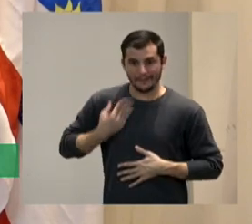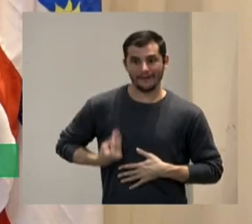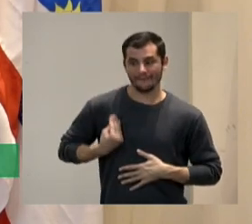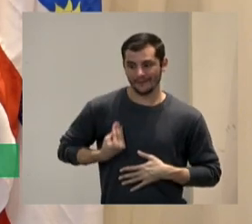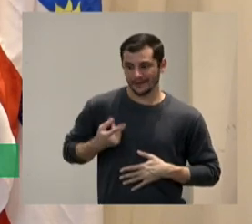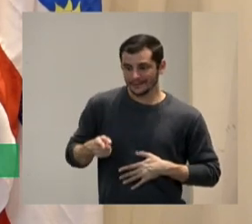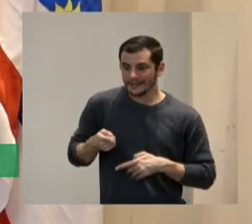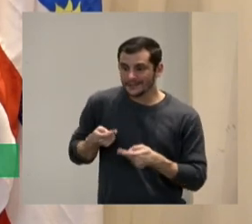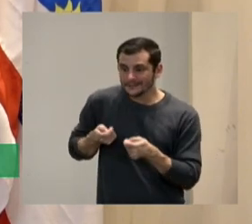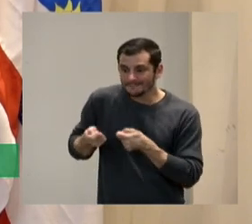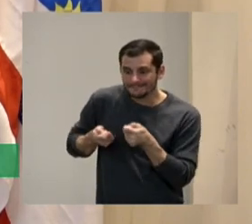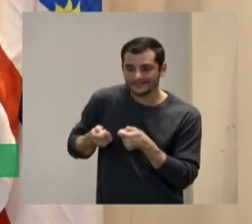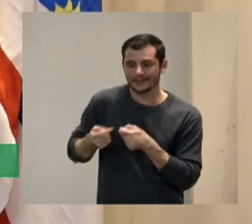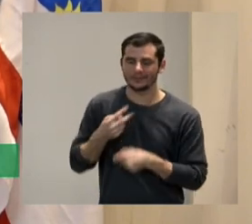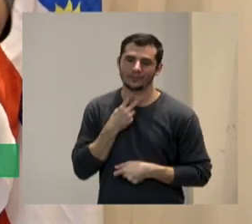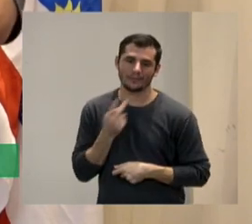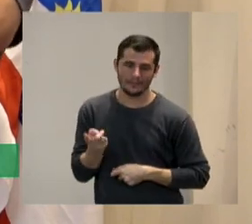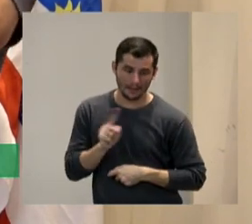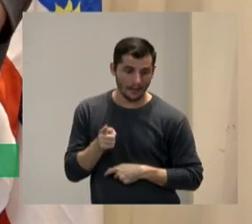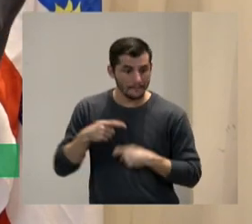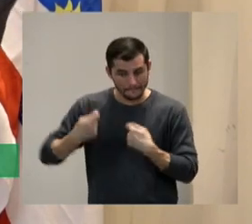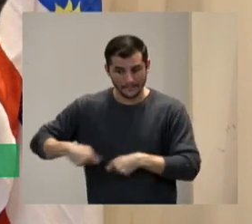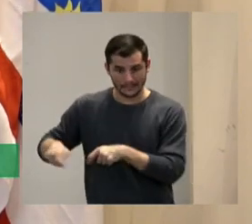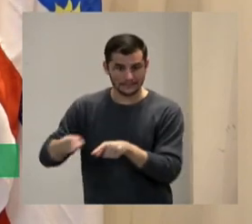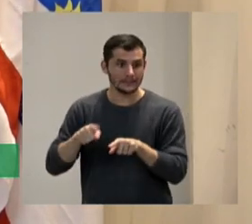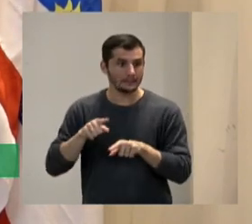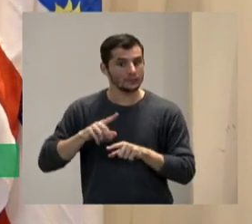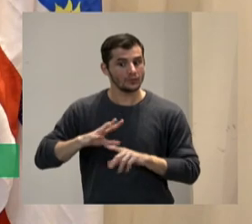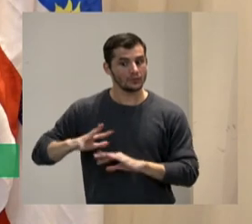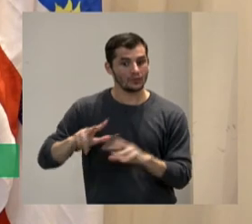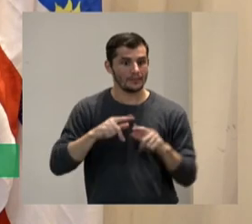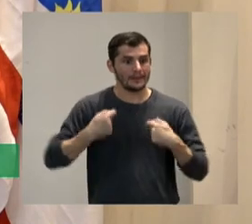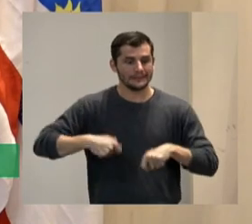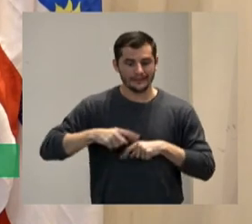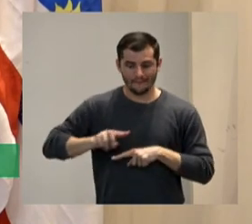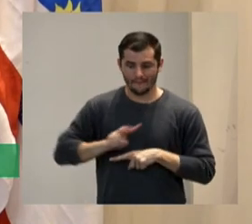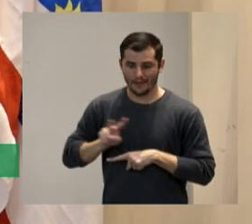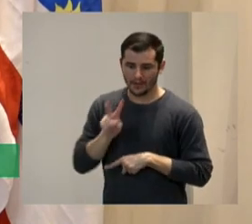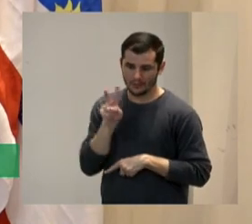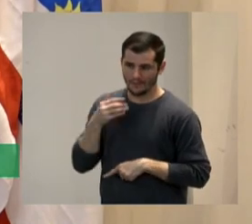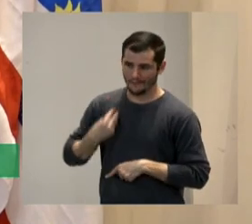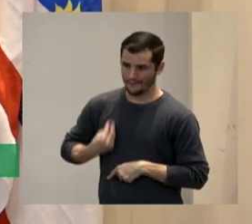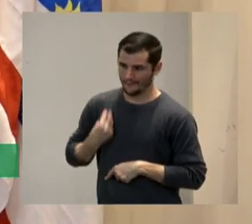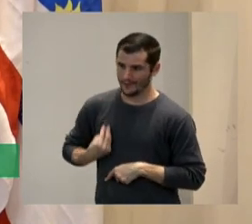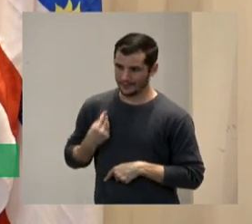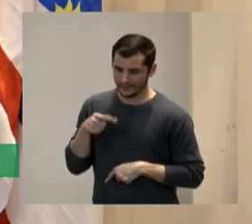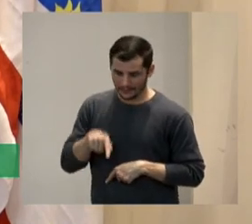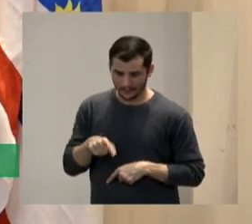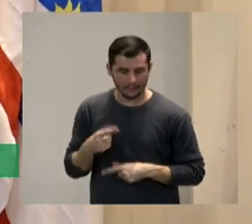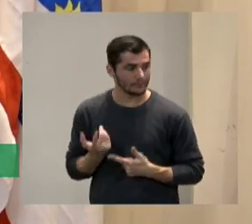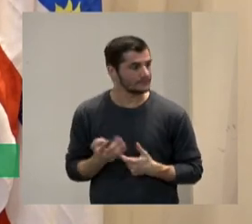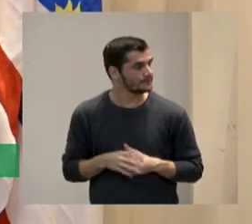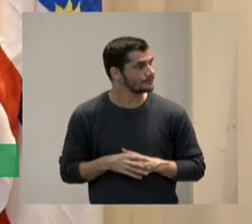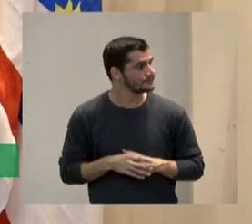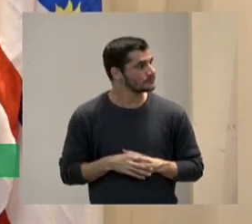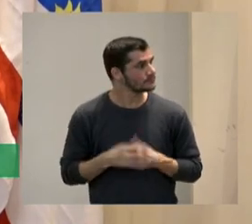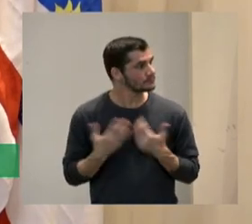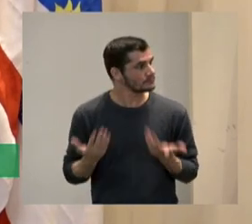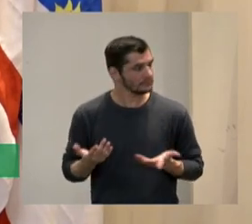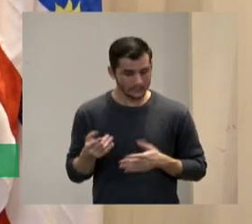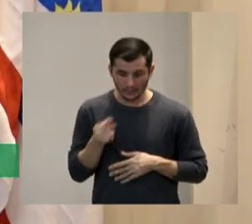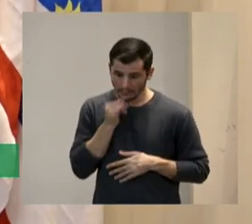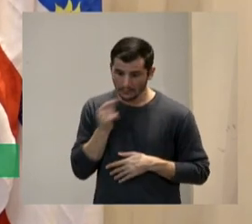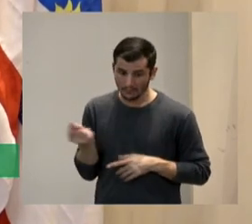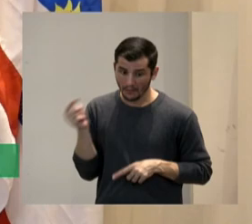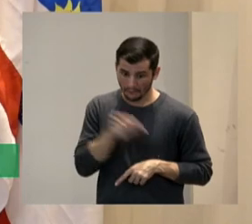negociável a gente precisa isso aí vale para todo mundo a gente precisa aprender a se valorizar então eu aceito vir trabalhar por